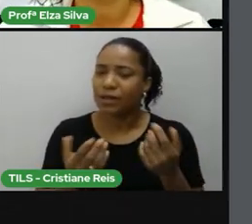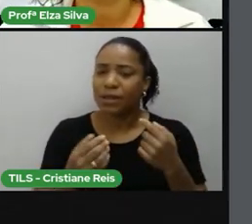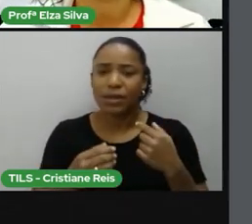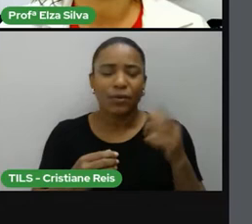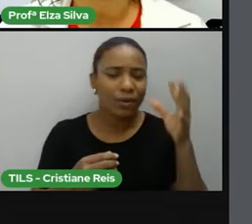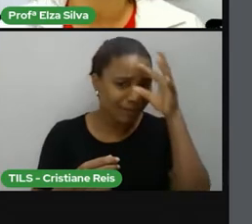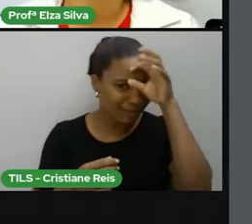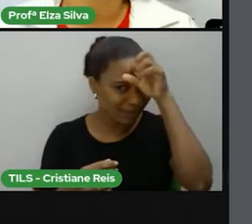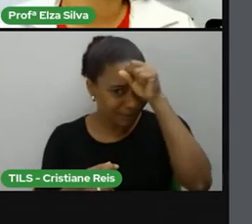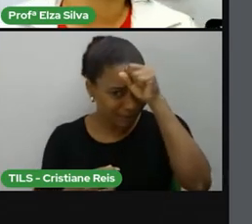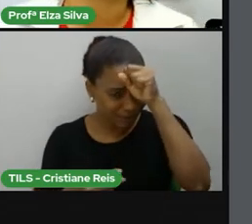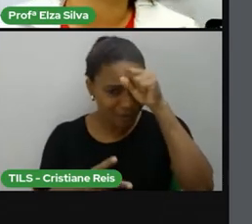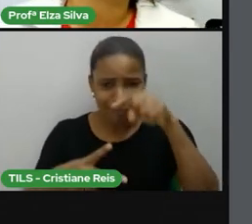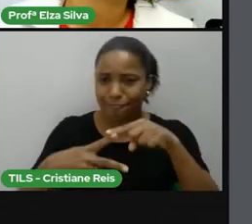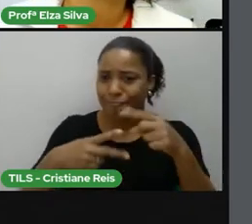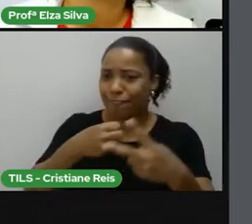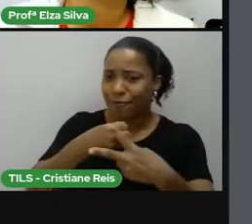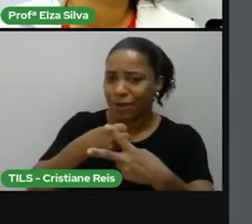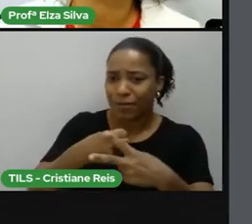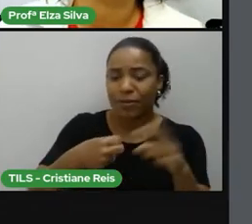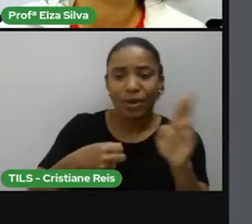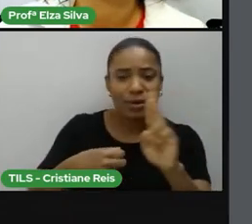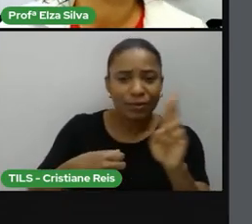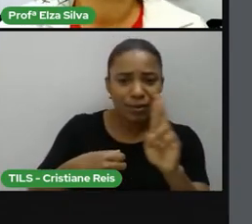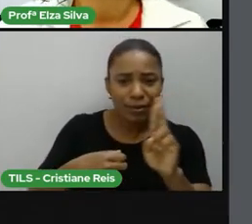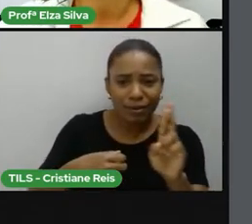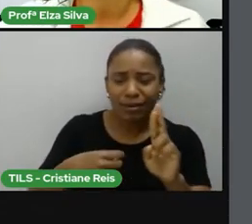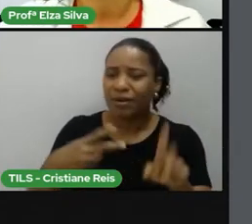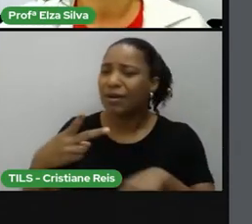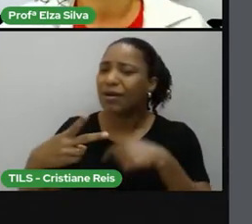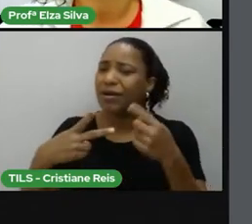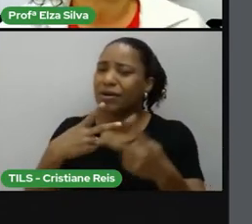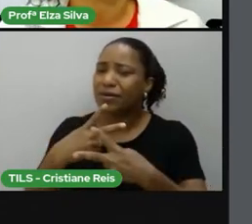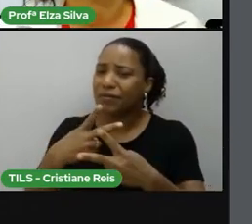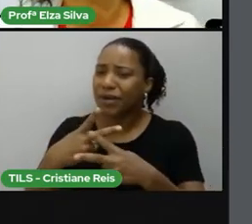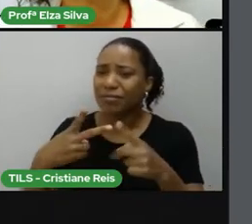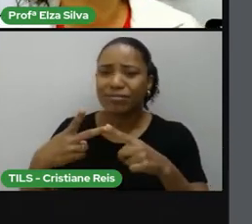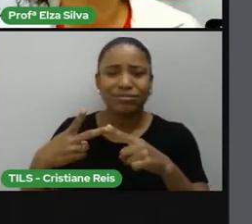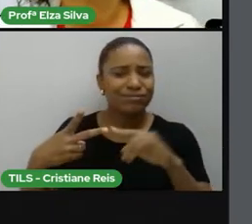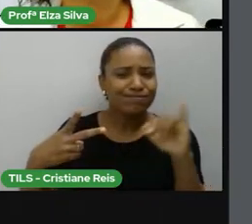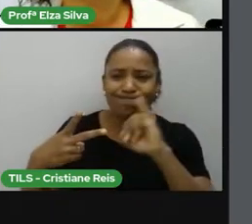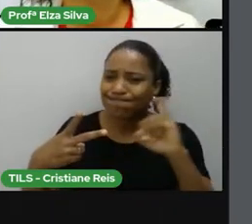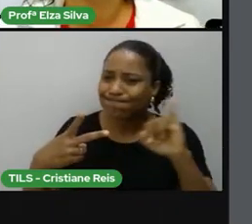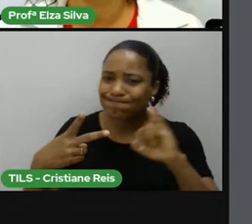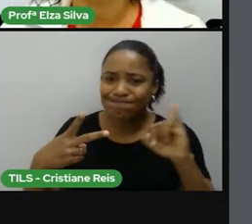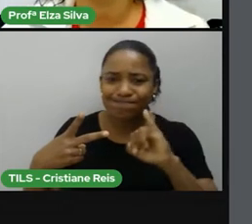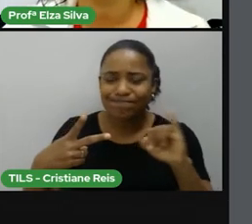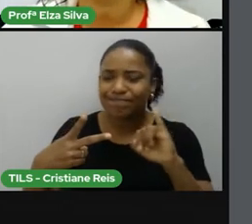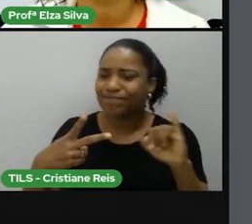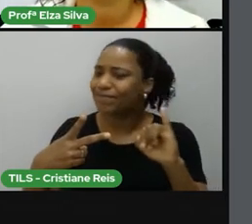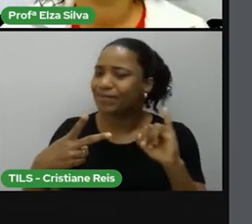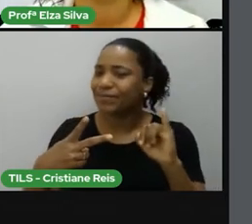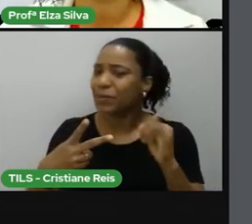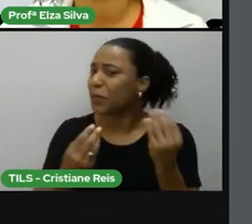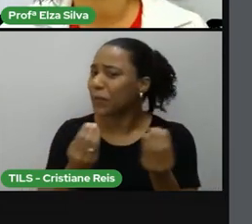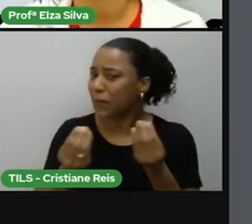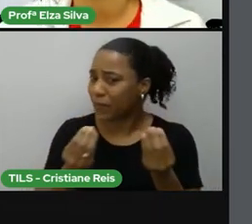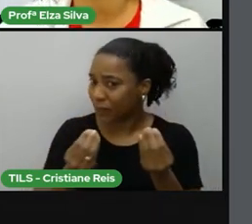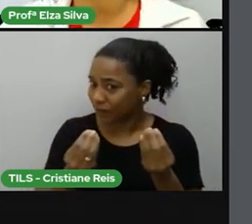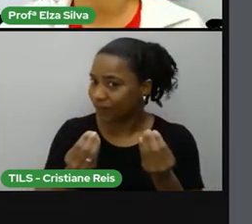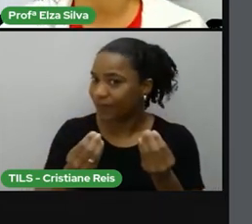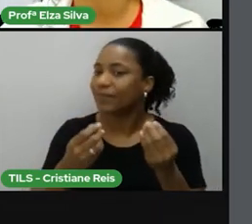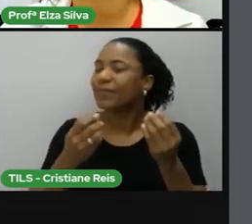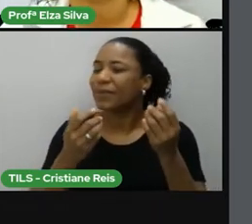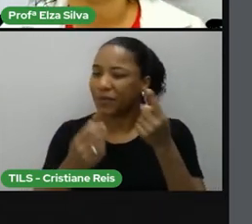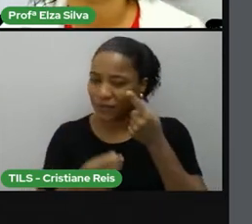aprender a diferenciá-los? Ora, os verbos regulares, sempre, você irá